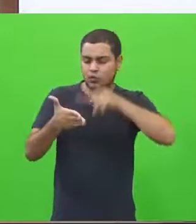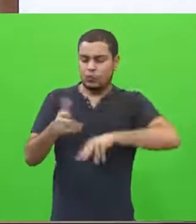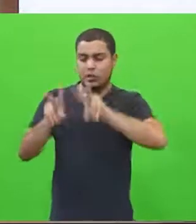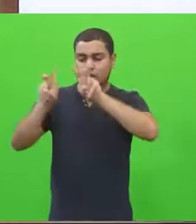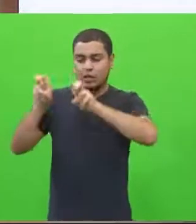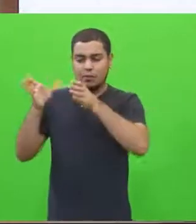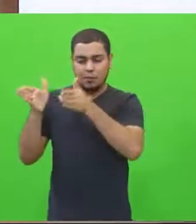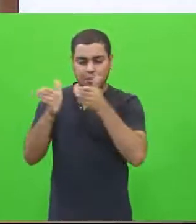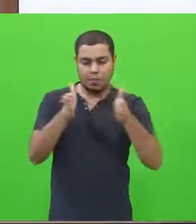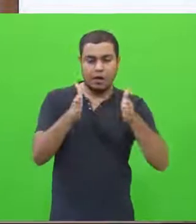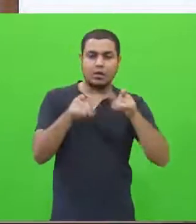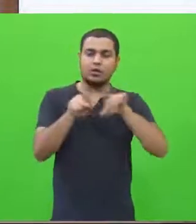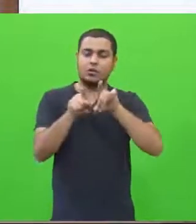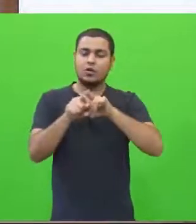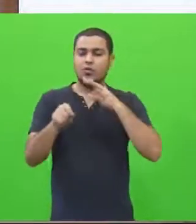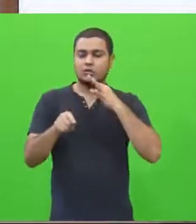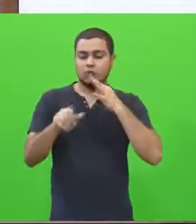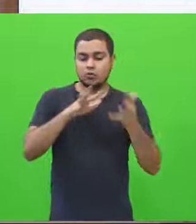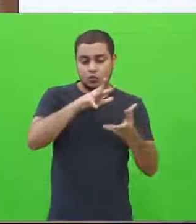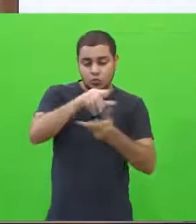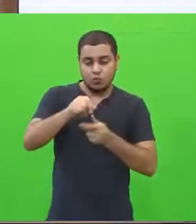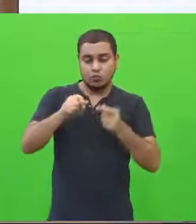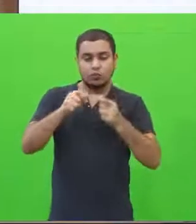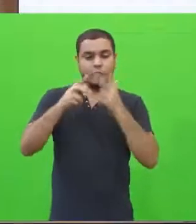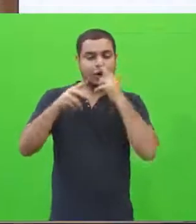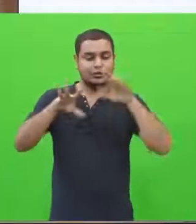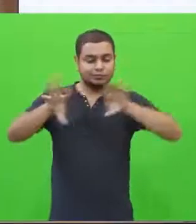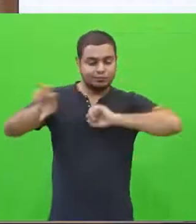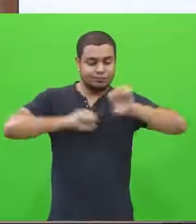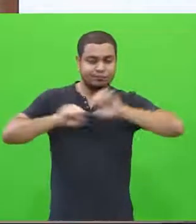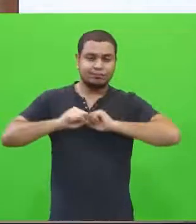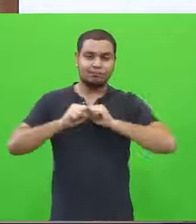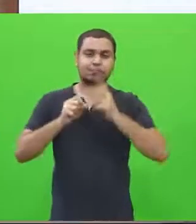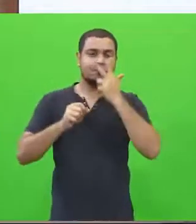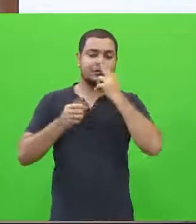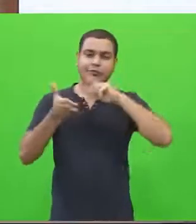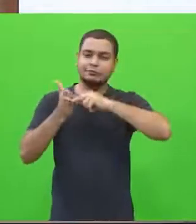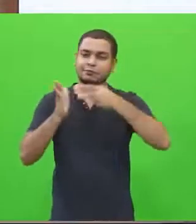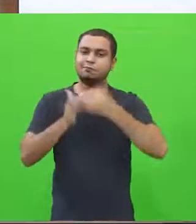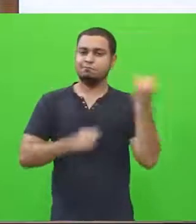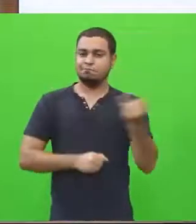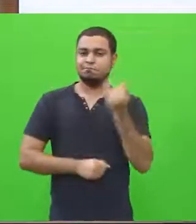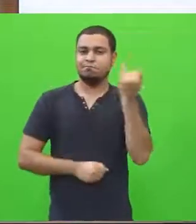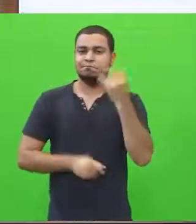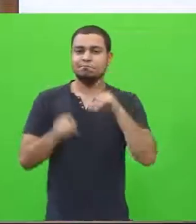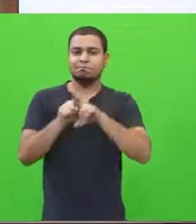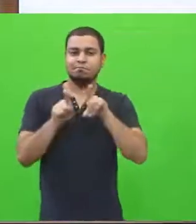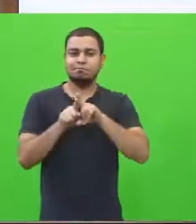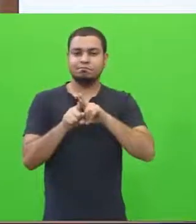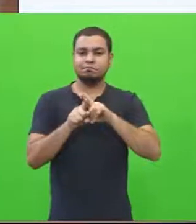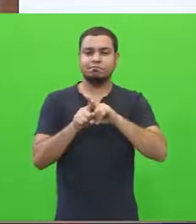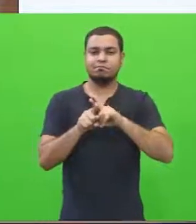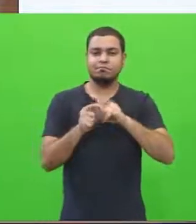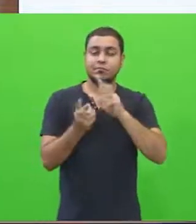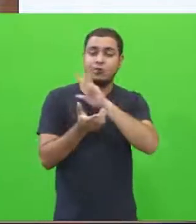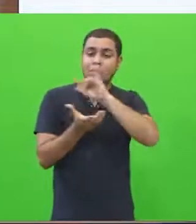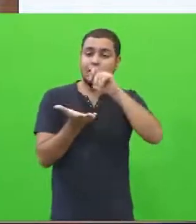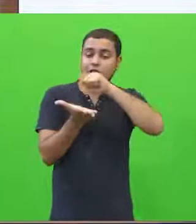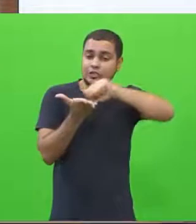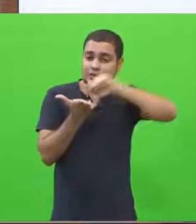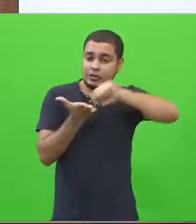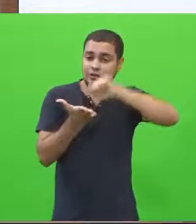teu conhecimento de mundo também se amplia. E isso é muito significativo quando você vai escrever a redação,